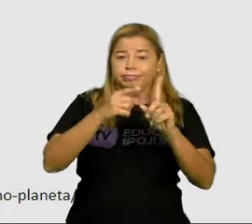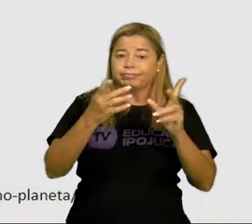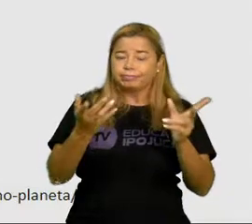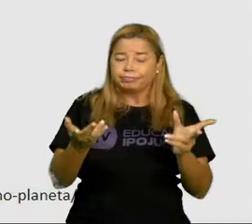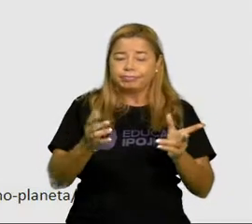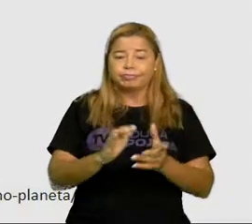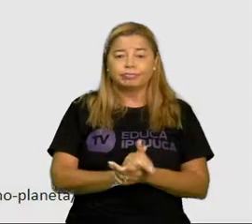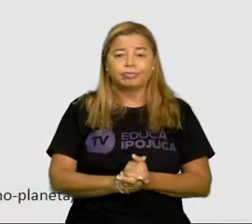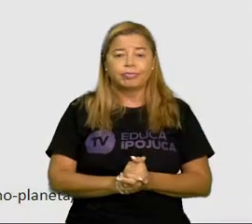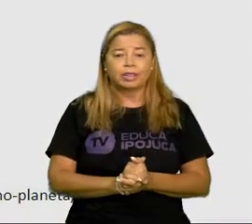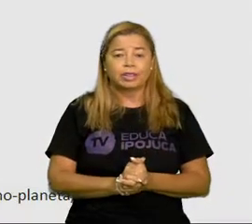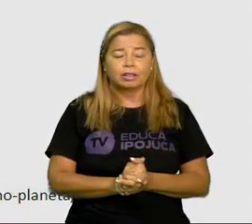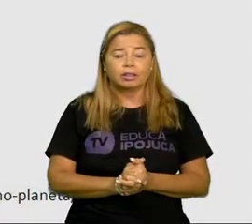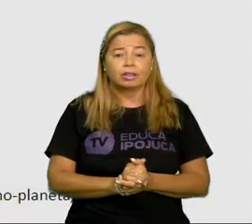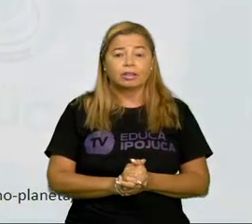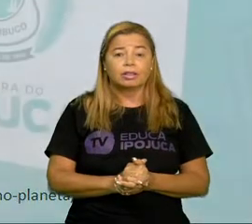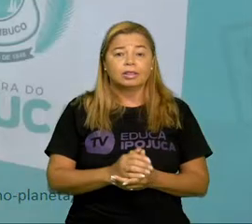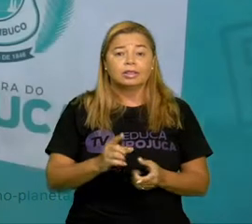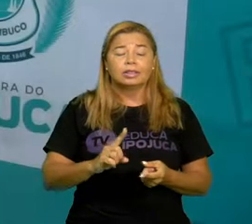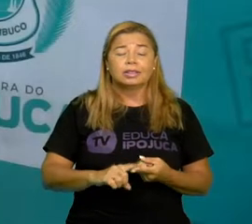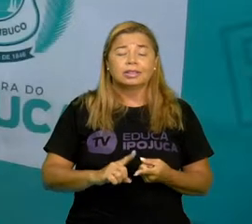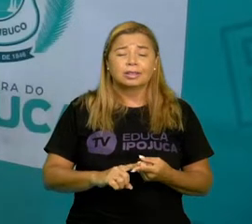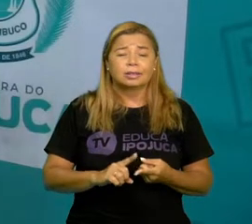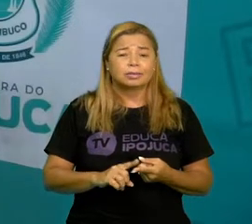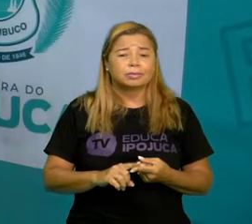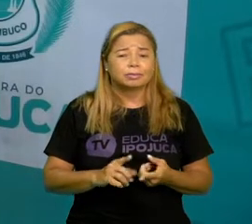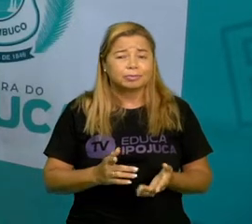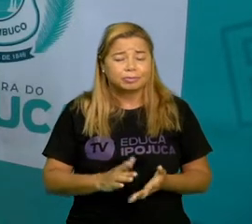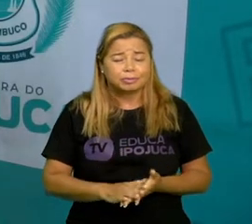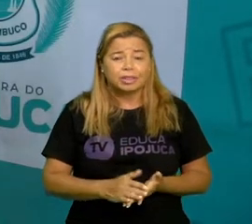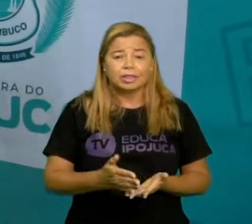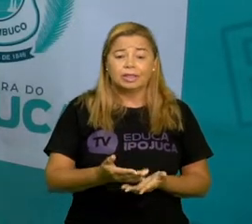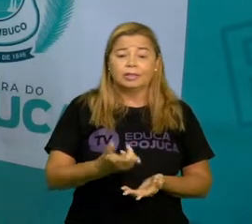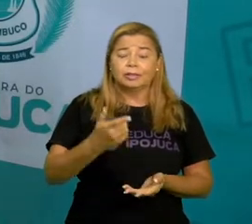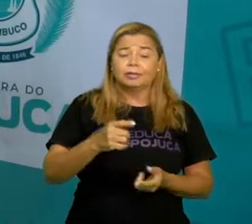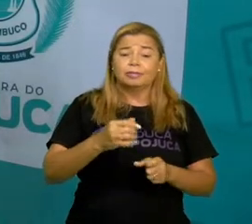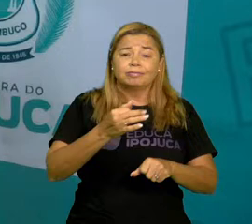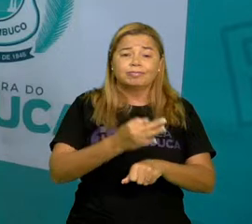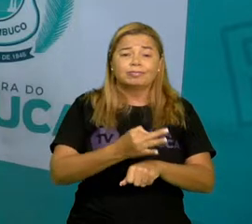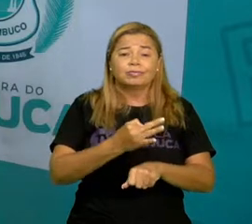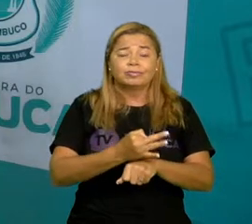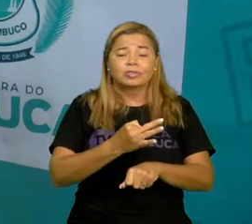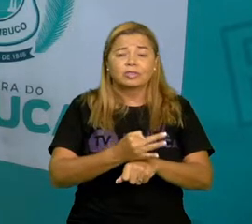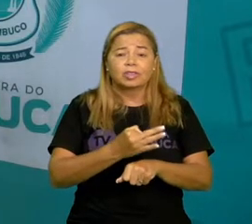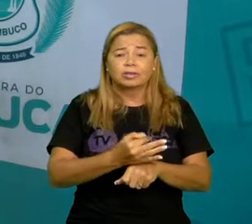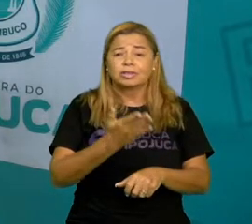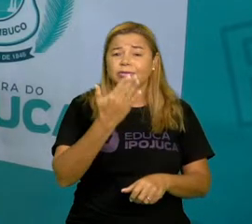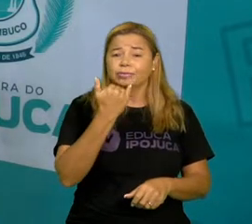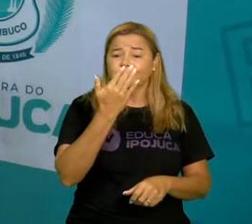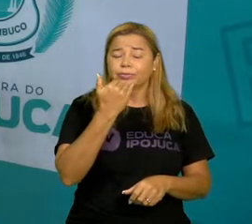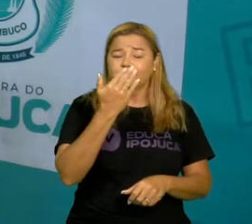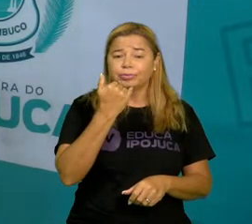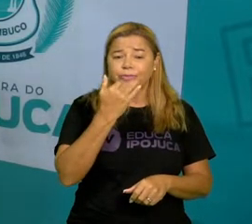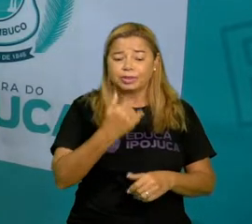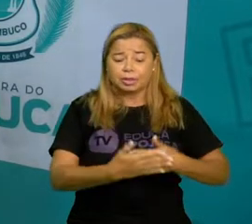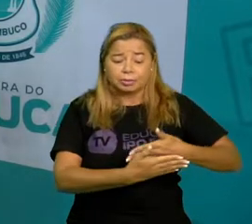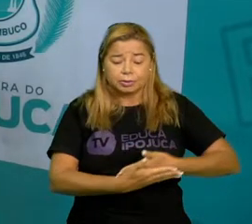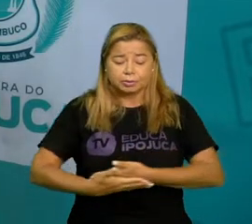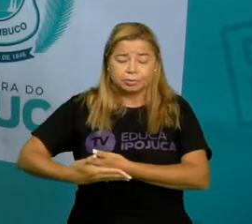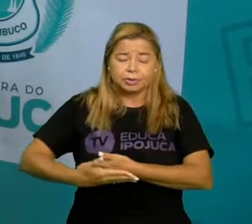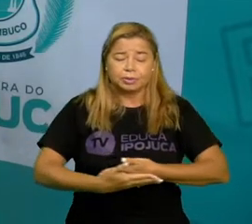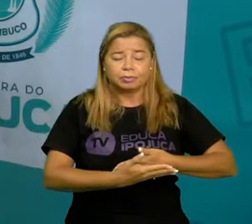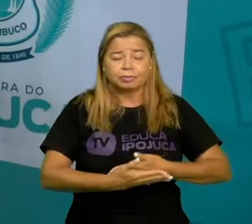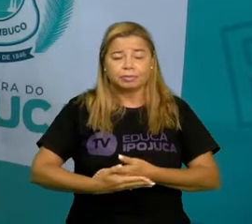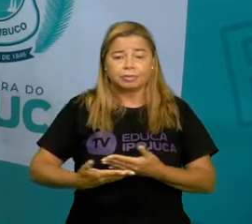postos. A desnutrição também é um fator muito importante, onde muitas crianças ficam desnutridas e chegam a